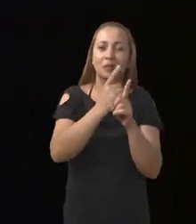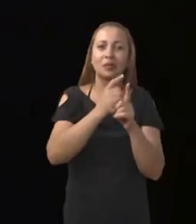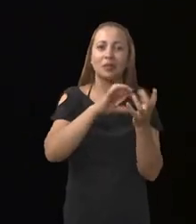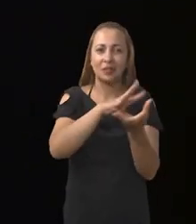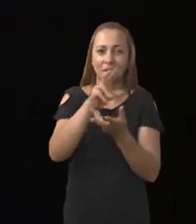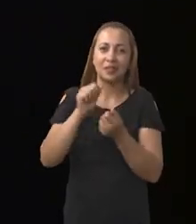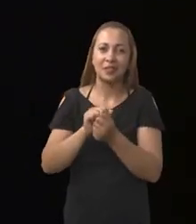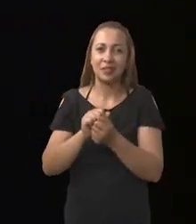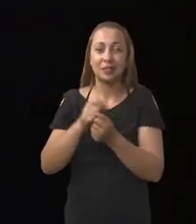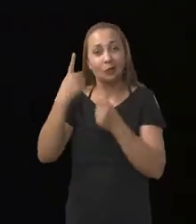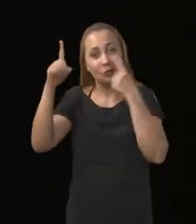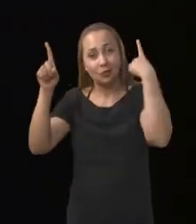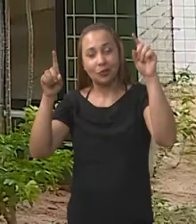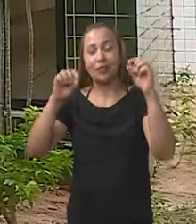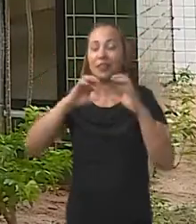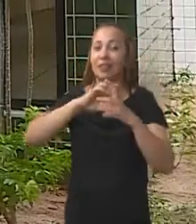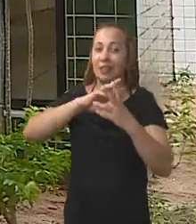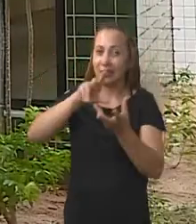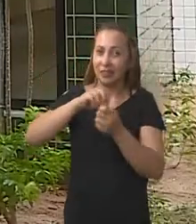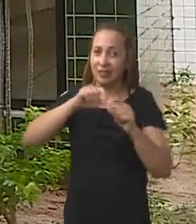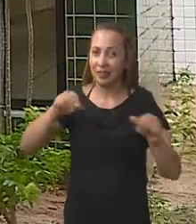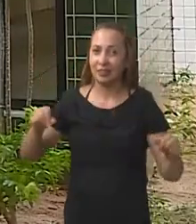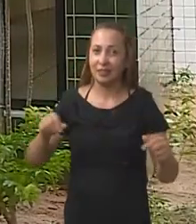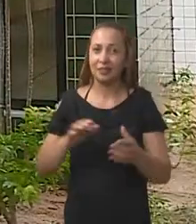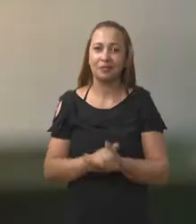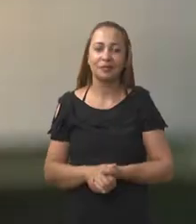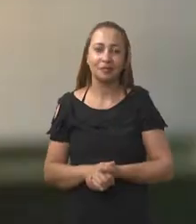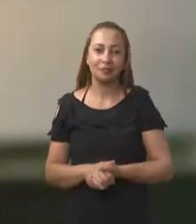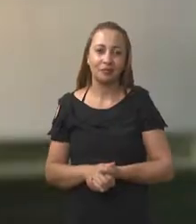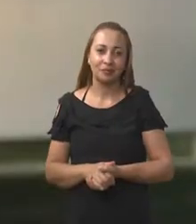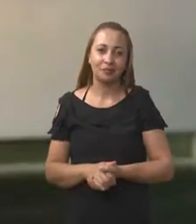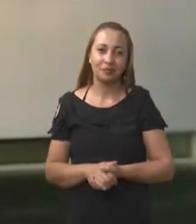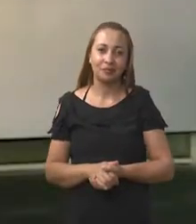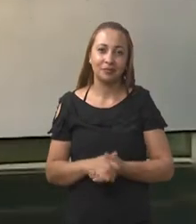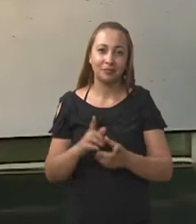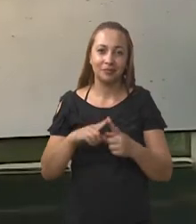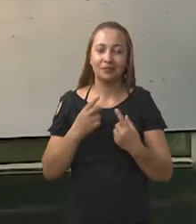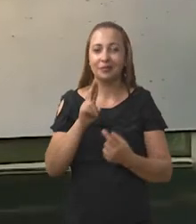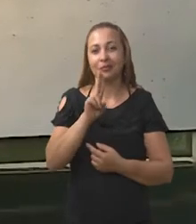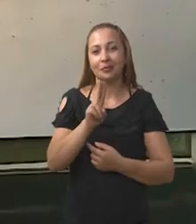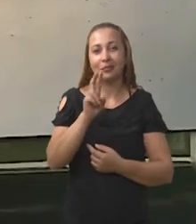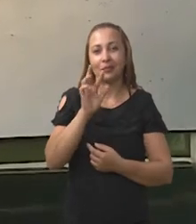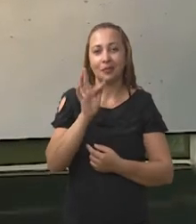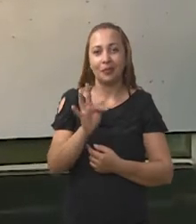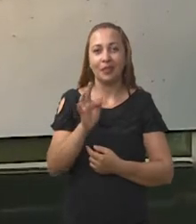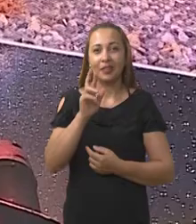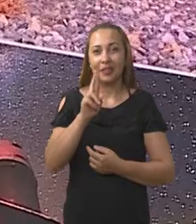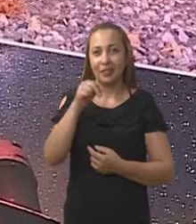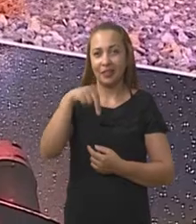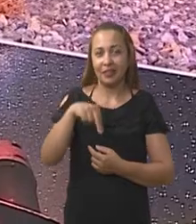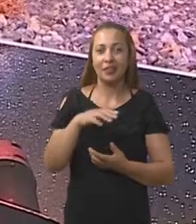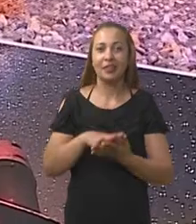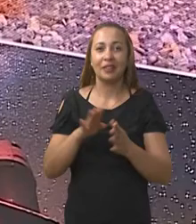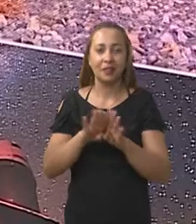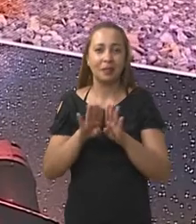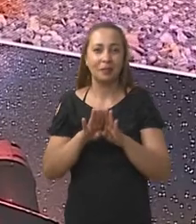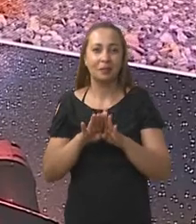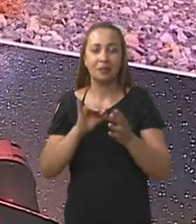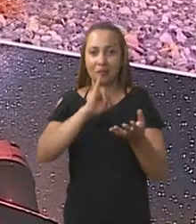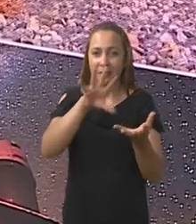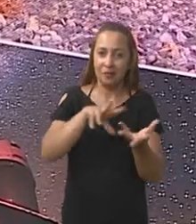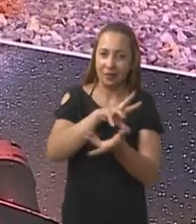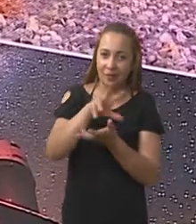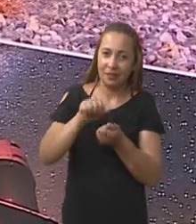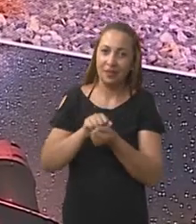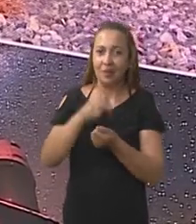planetas extraterrestres. Mais recentemente, a UFRN passou a integrar um novo consórcio internacional para a